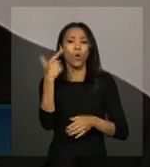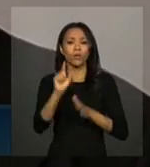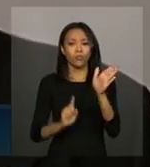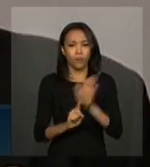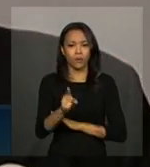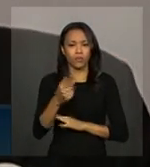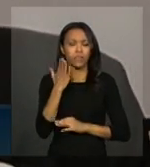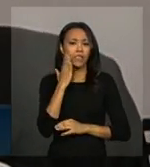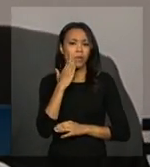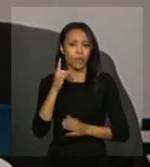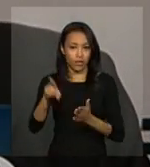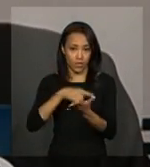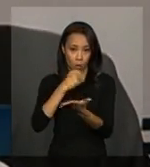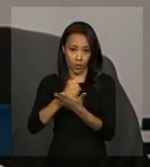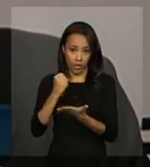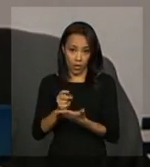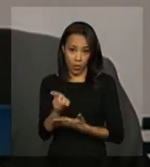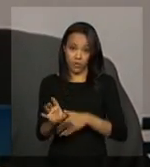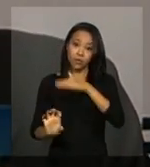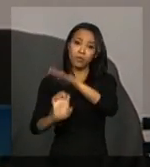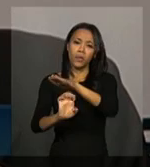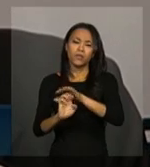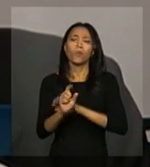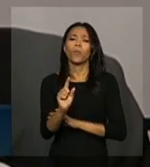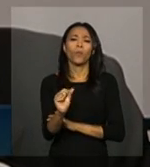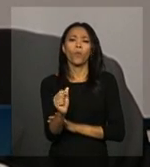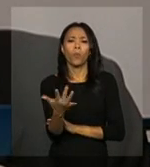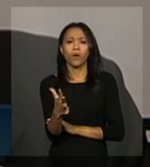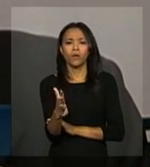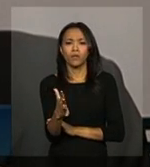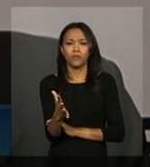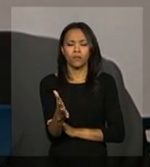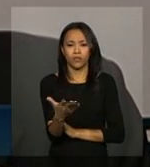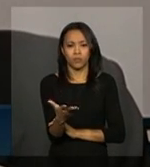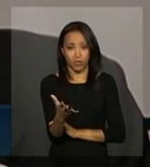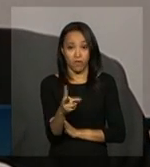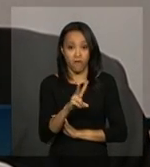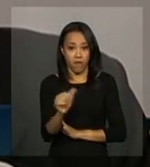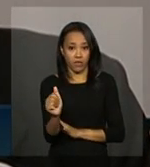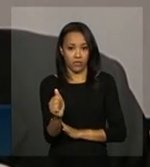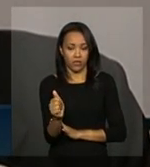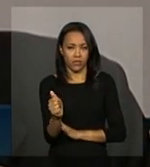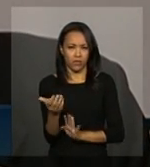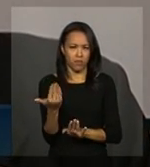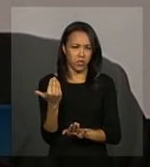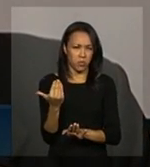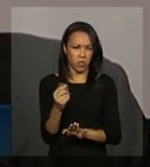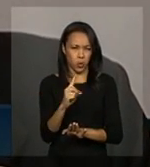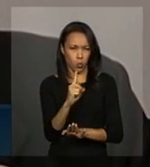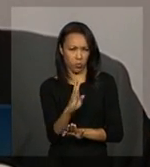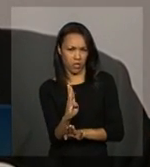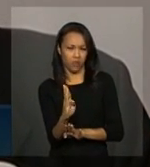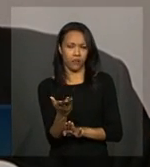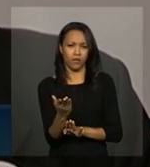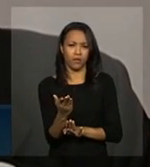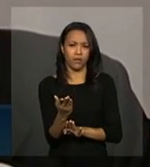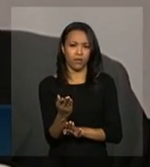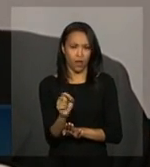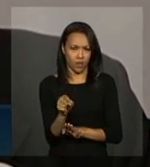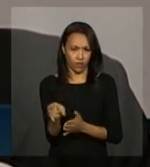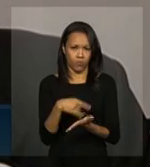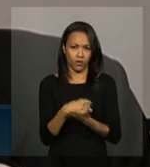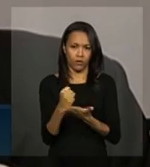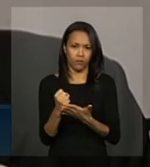esse contrato com a Simens, é de quanto você pode revelar? De quanto vai ser? Se falava em algo em torno de um bi, esse